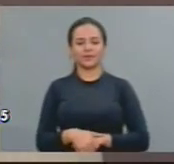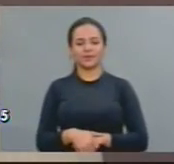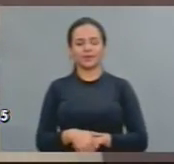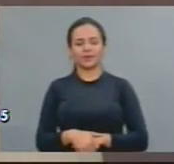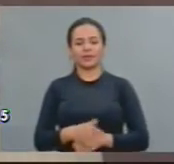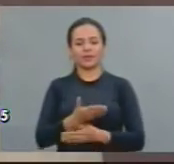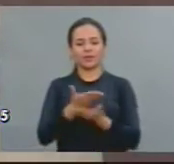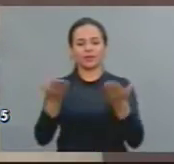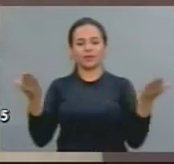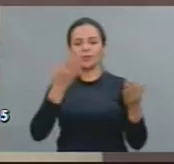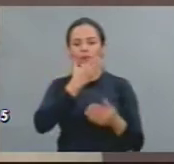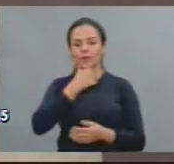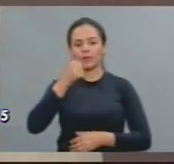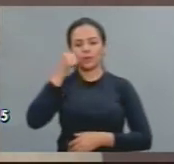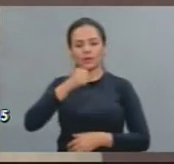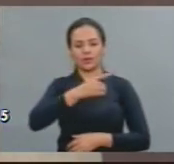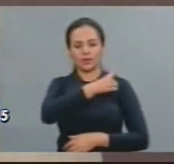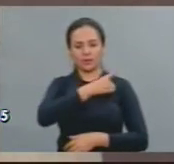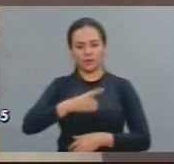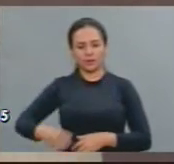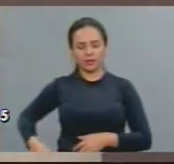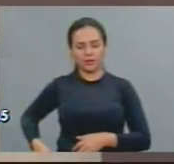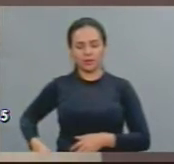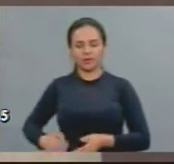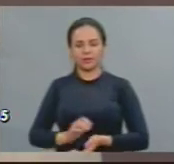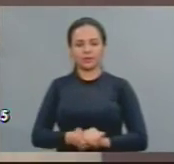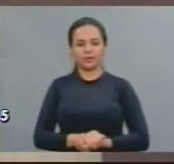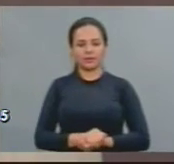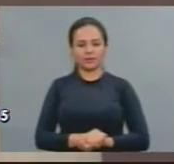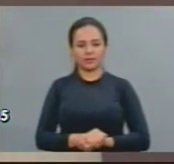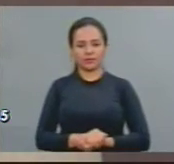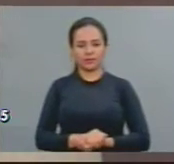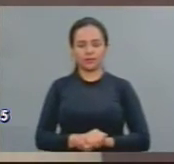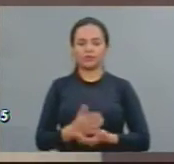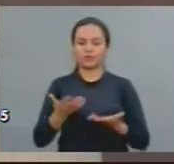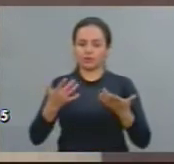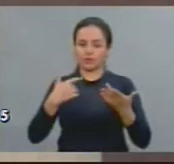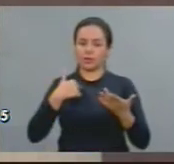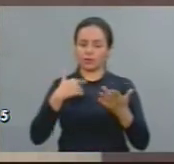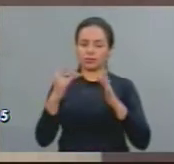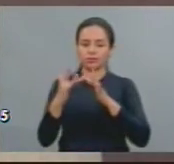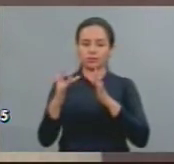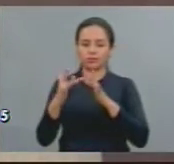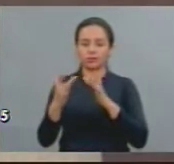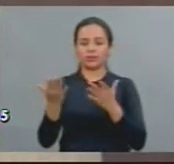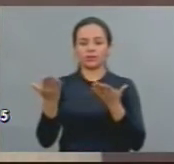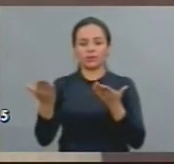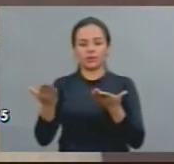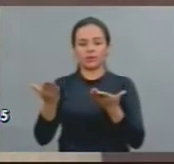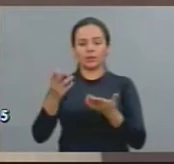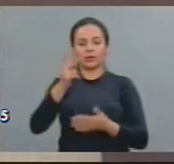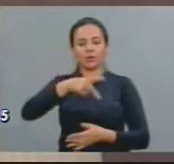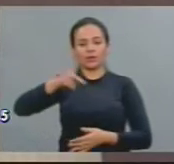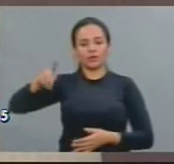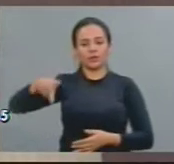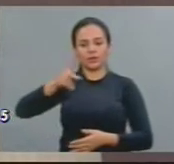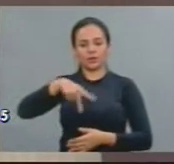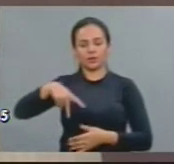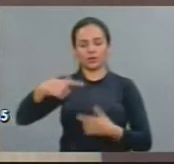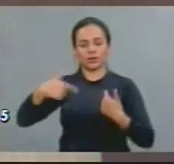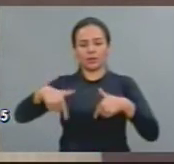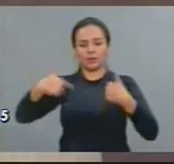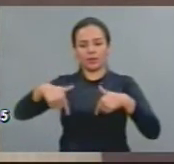senhoras deputadas, senhores deputados. Eu queria aqui também me associar em apoio e solidariedade aos servidores municipais de